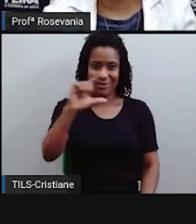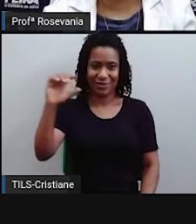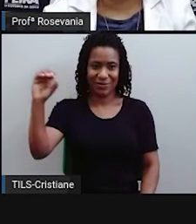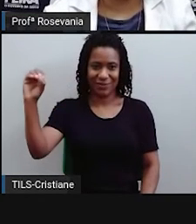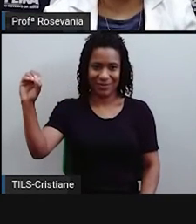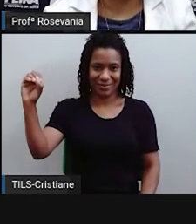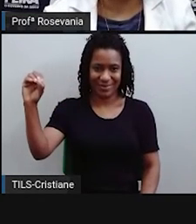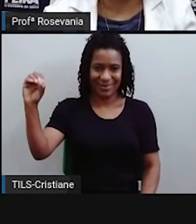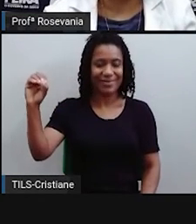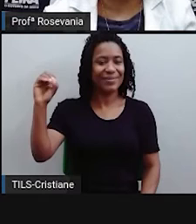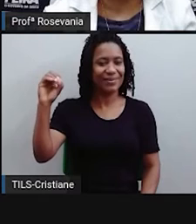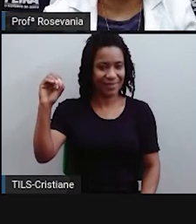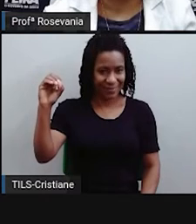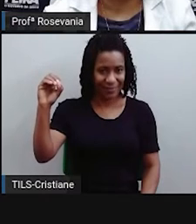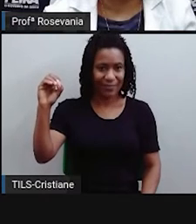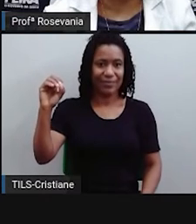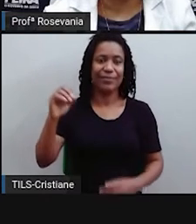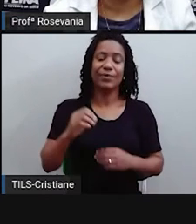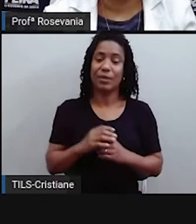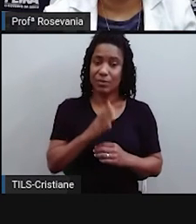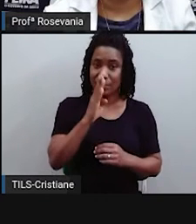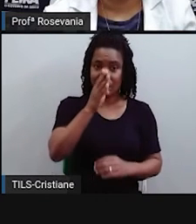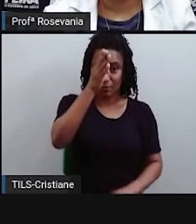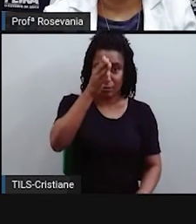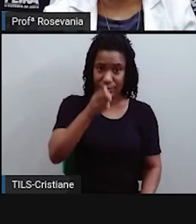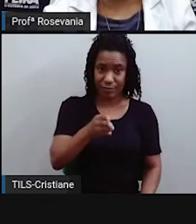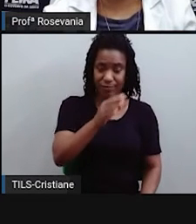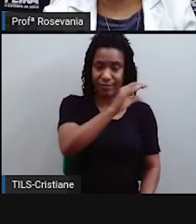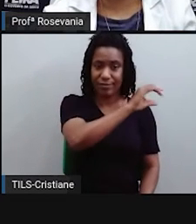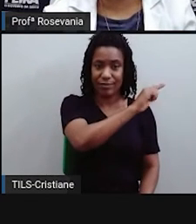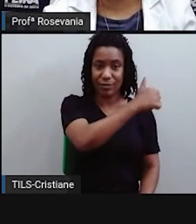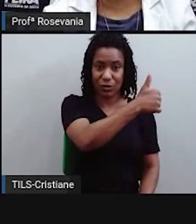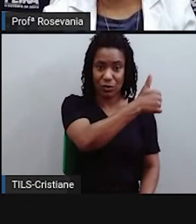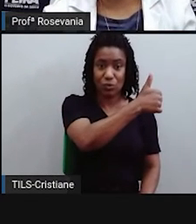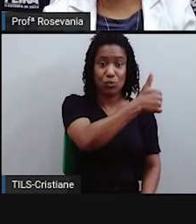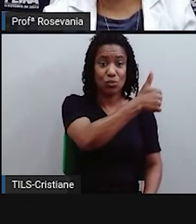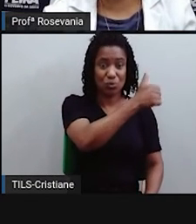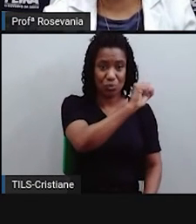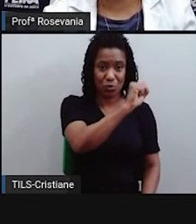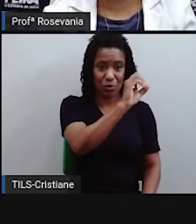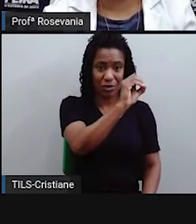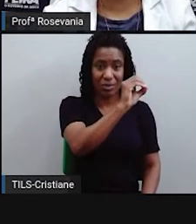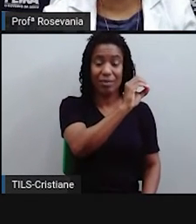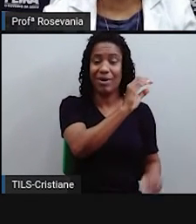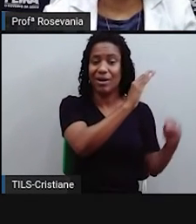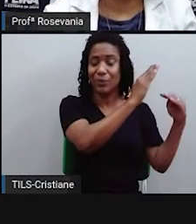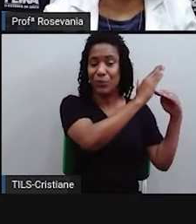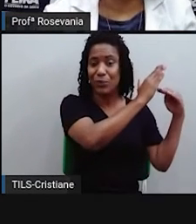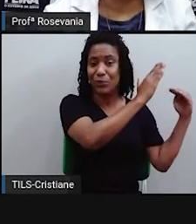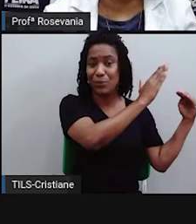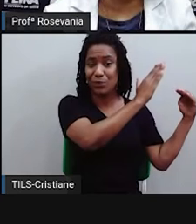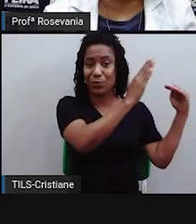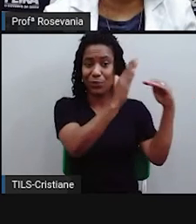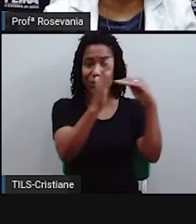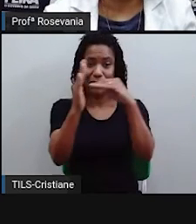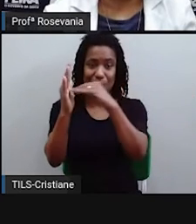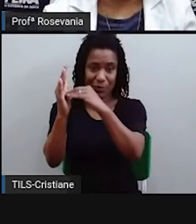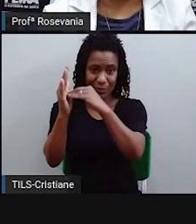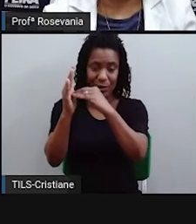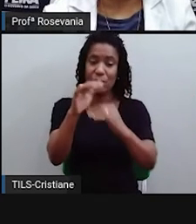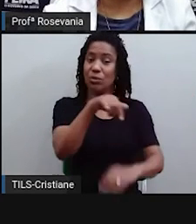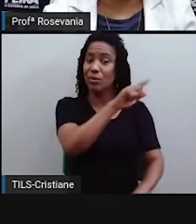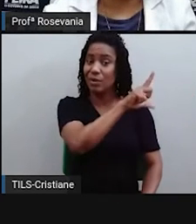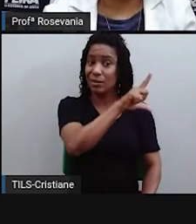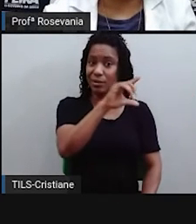para oeste. Então, a principal diferença aqui é que eu tenho hemisfério leste e hemisfério oeste.